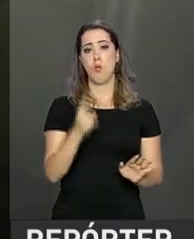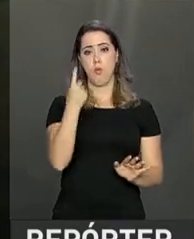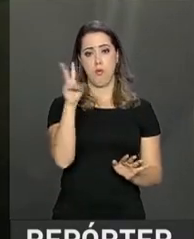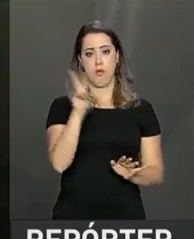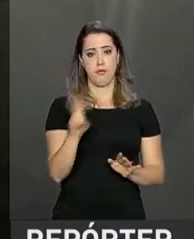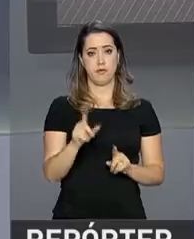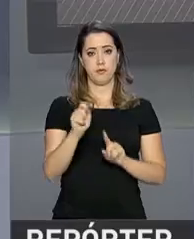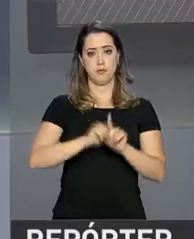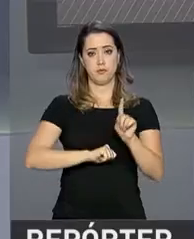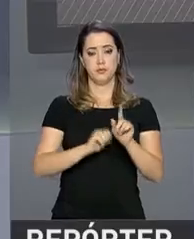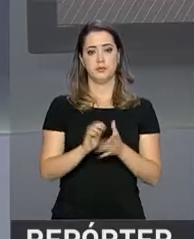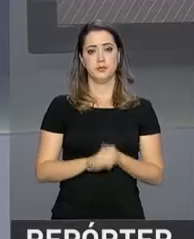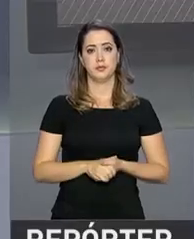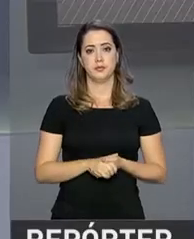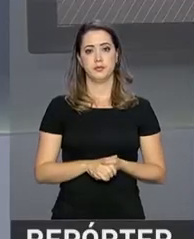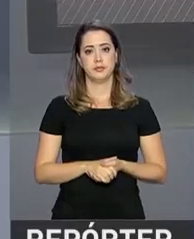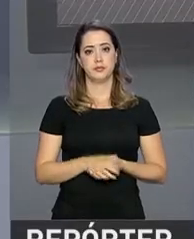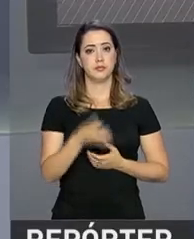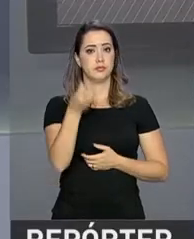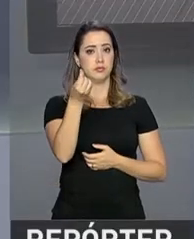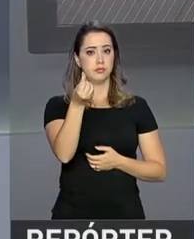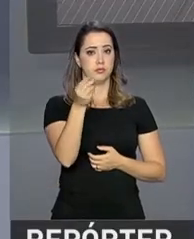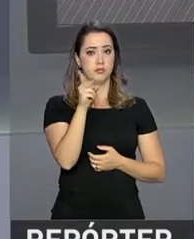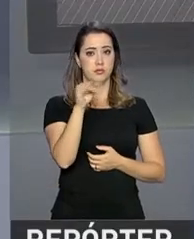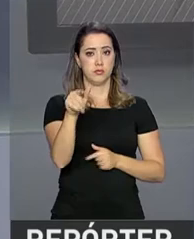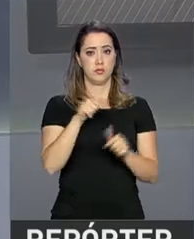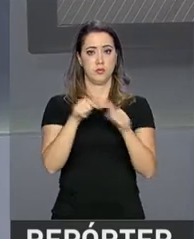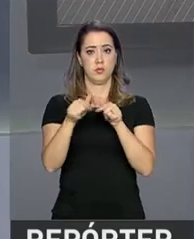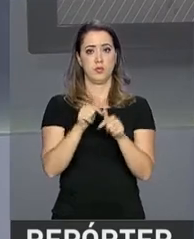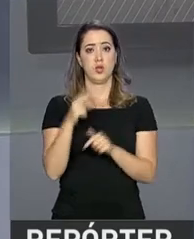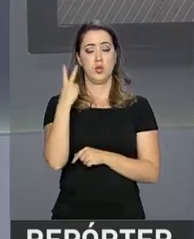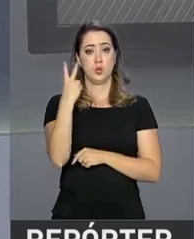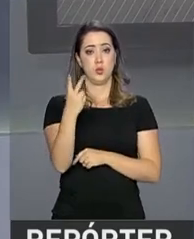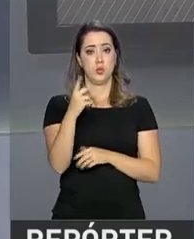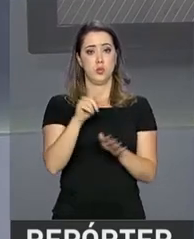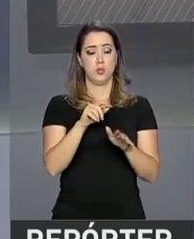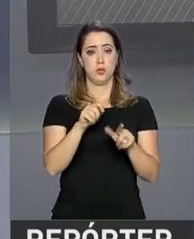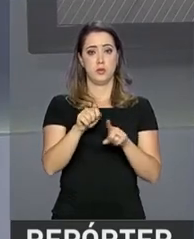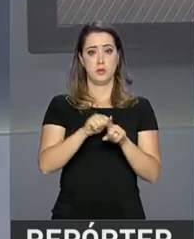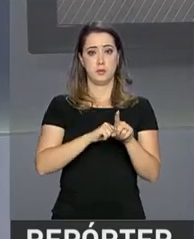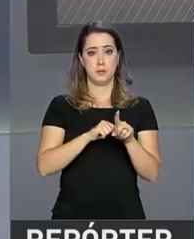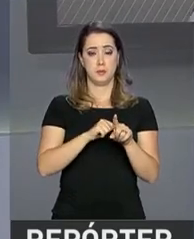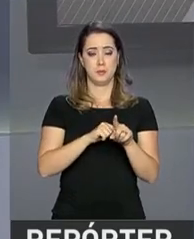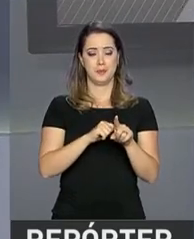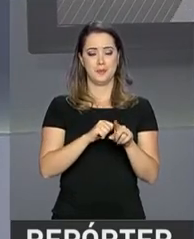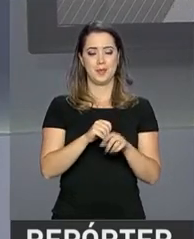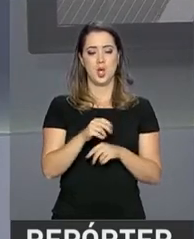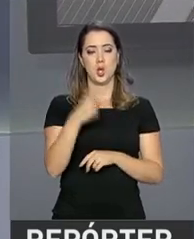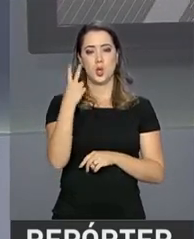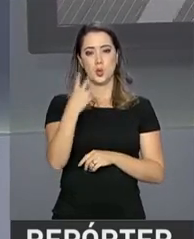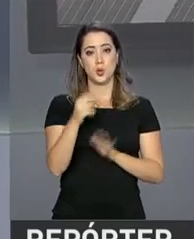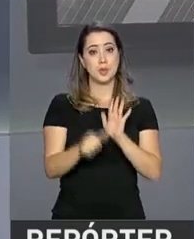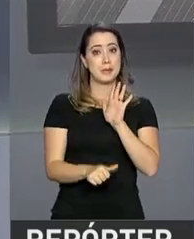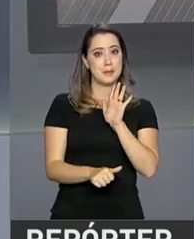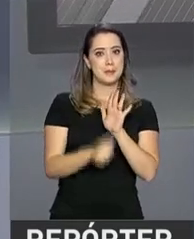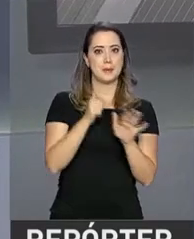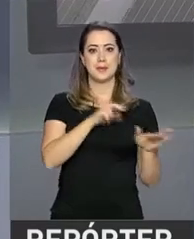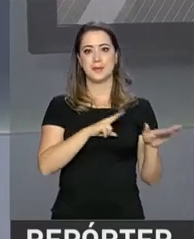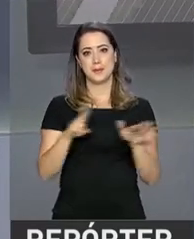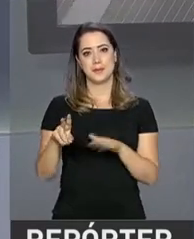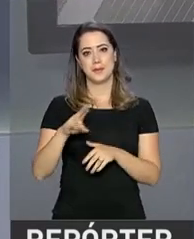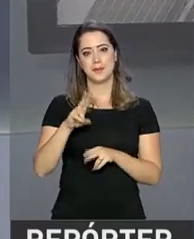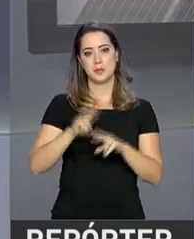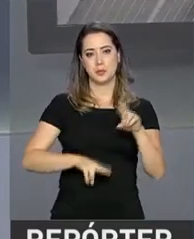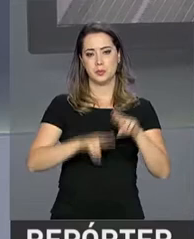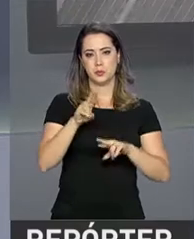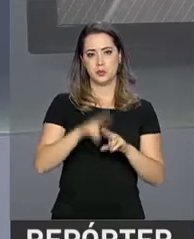uma vez no mês. Com seis dias úteis, as duas primeiras semanas de junho registram saldo positivo na balança comercial